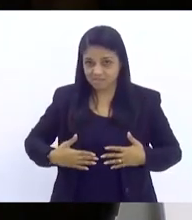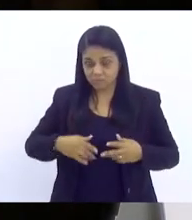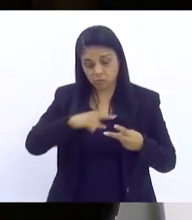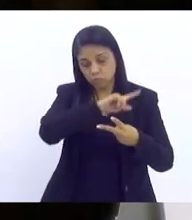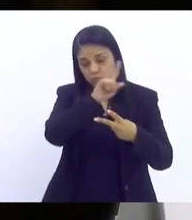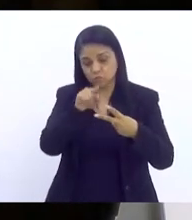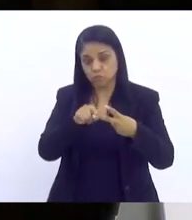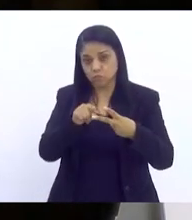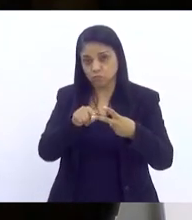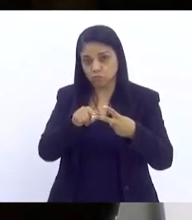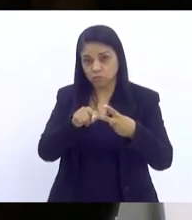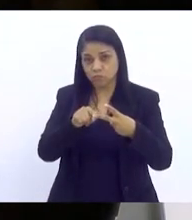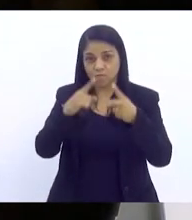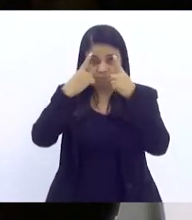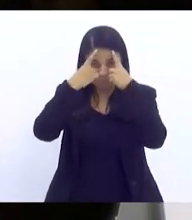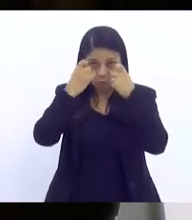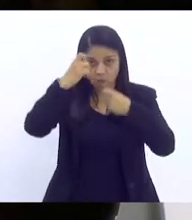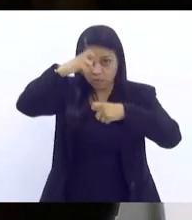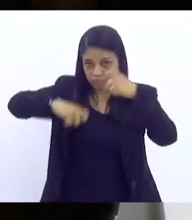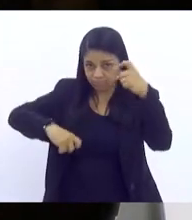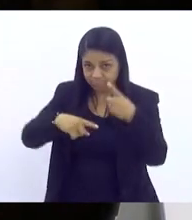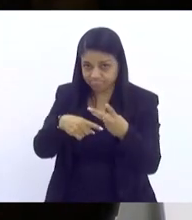segundo era uma violência sexual,